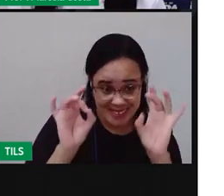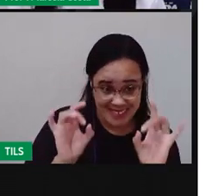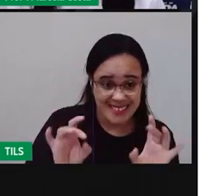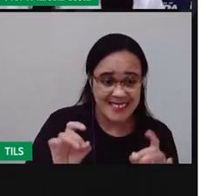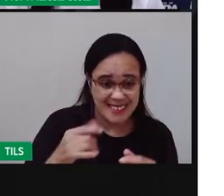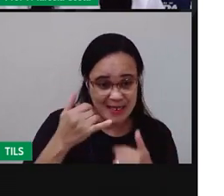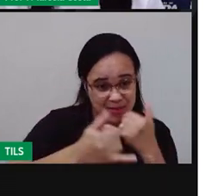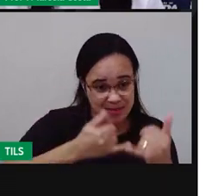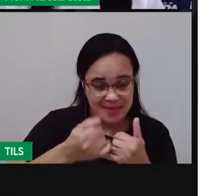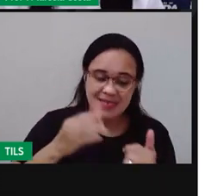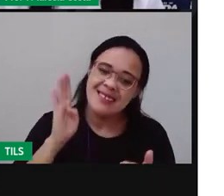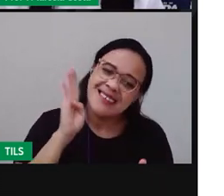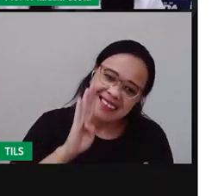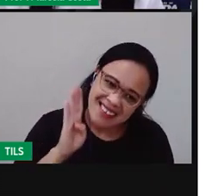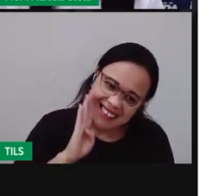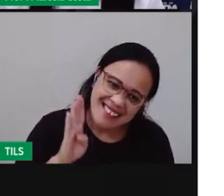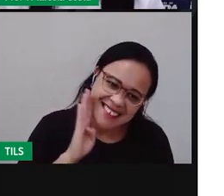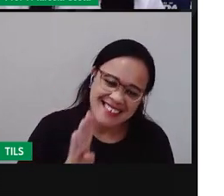É divertida